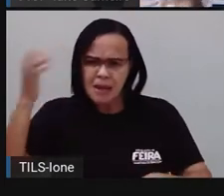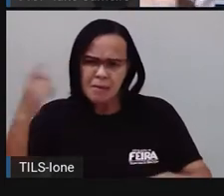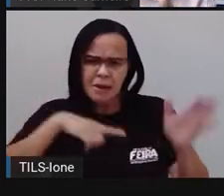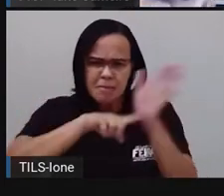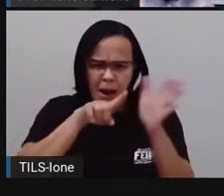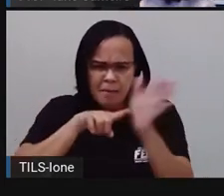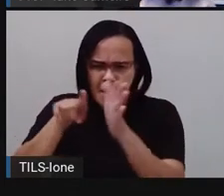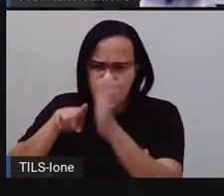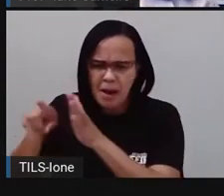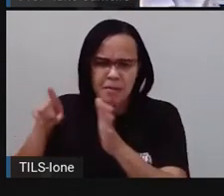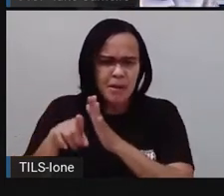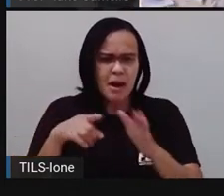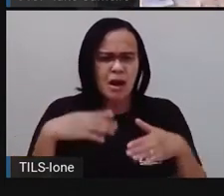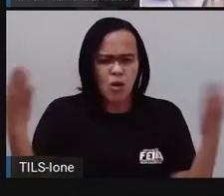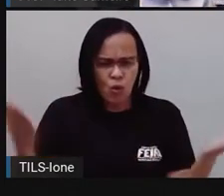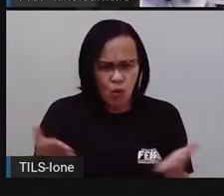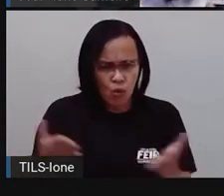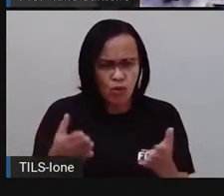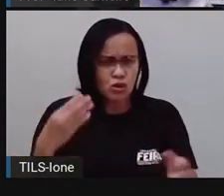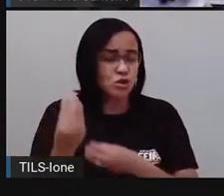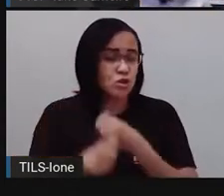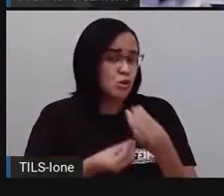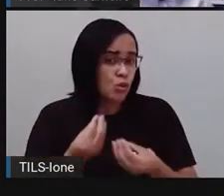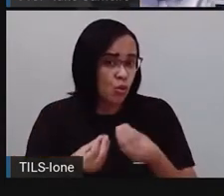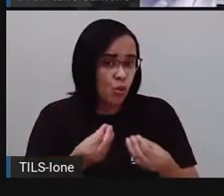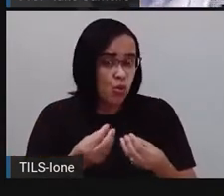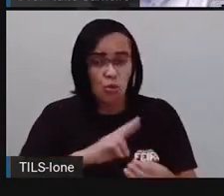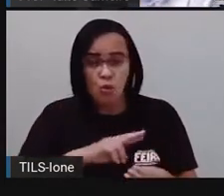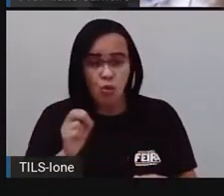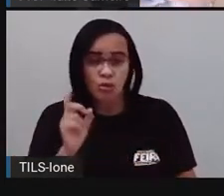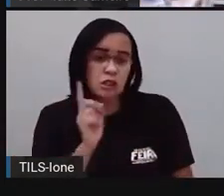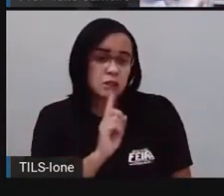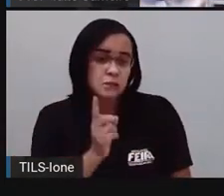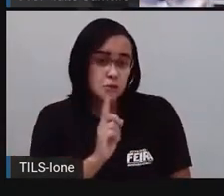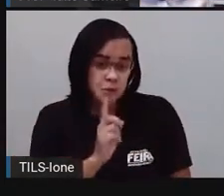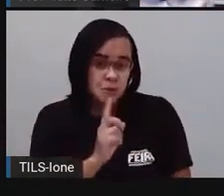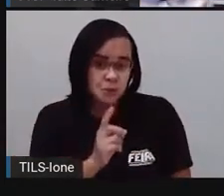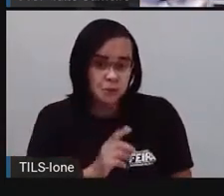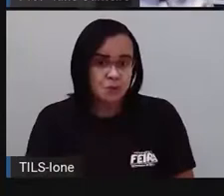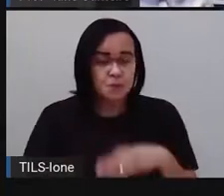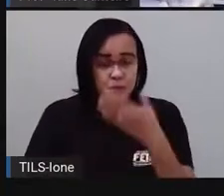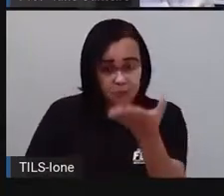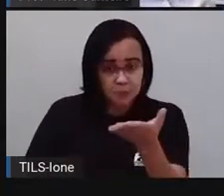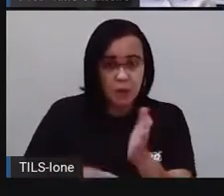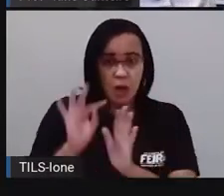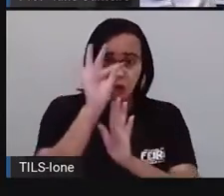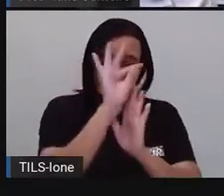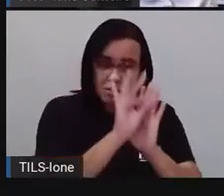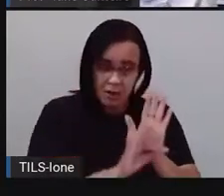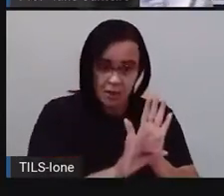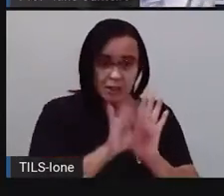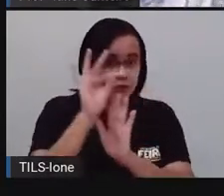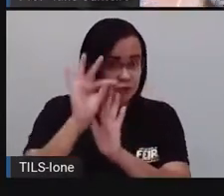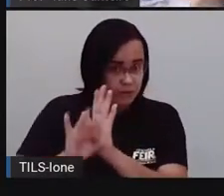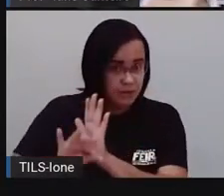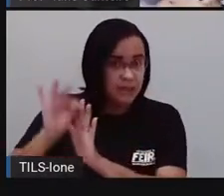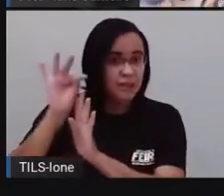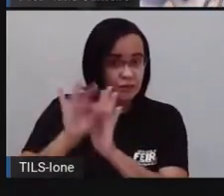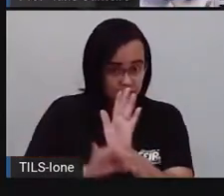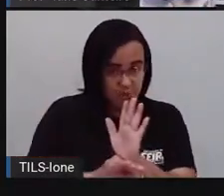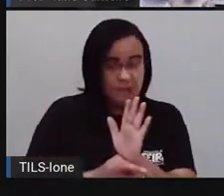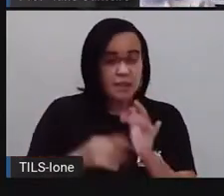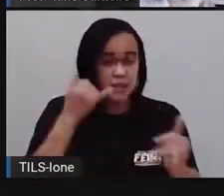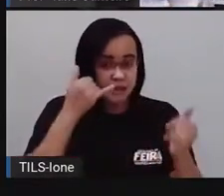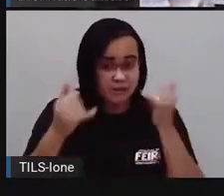atual ou não. E aí, aqui vem o texto, né? Toda a informação do blog. A gente não vai ler tudo isso, né? Porque é muita